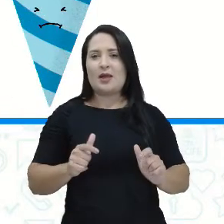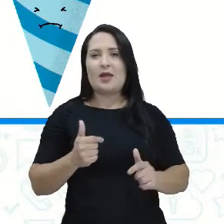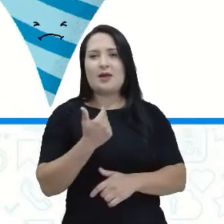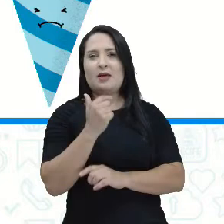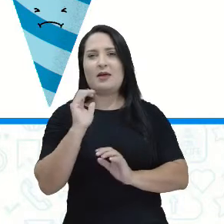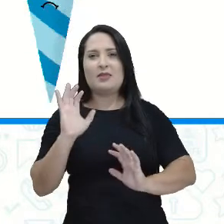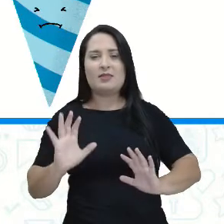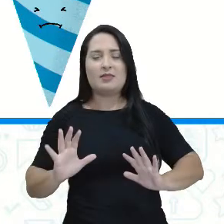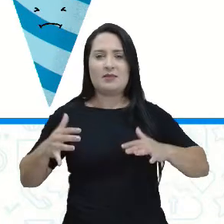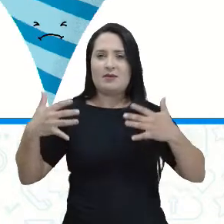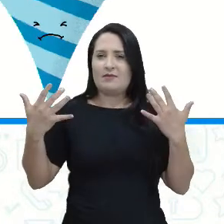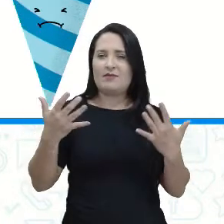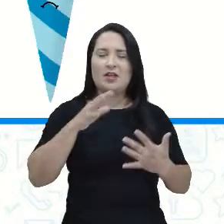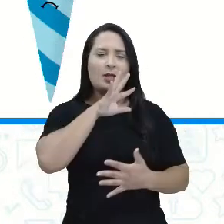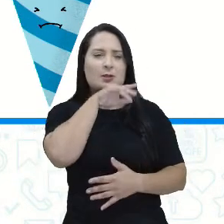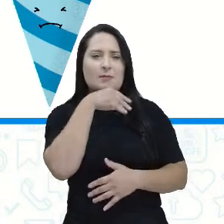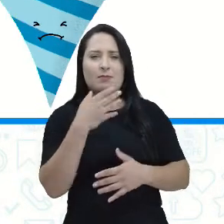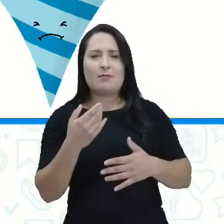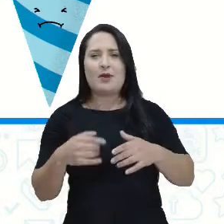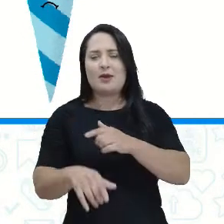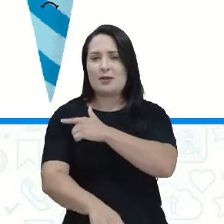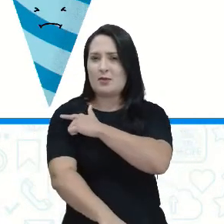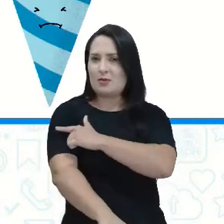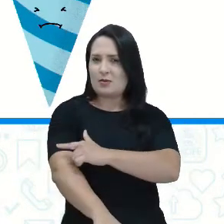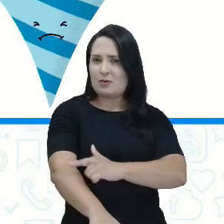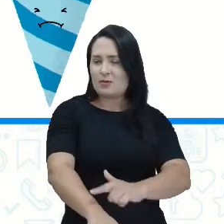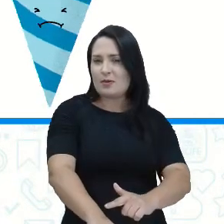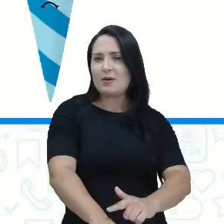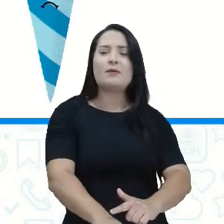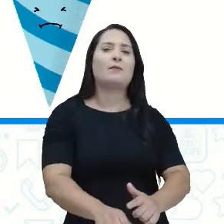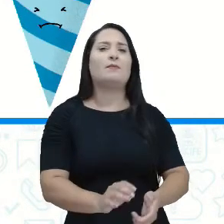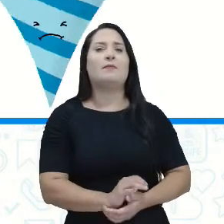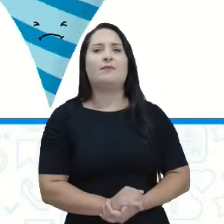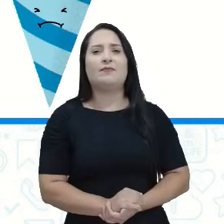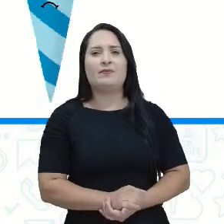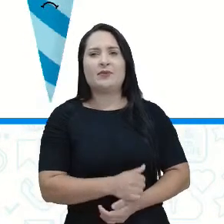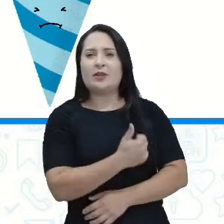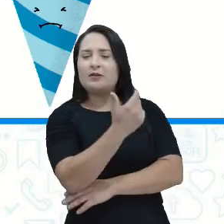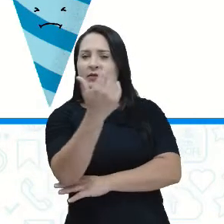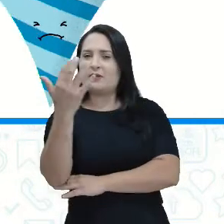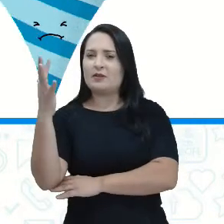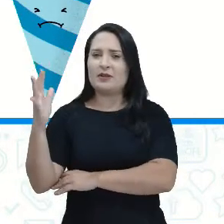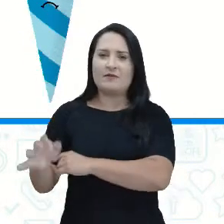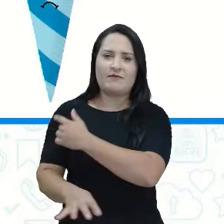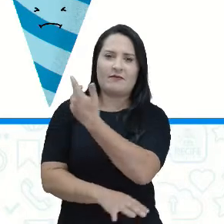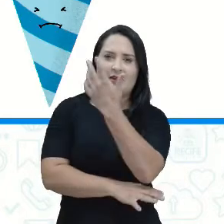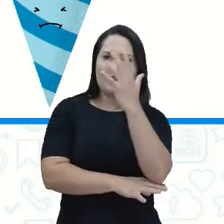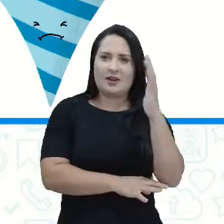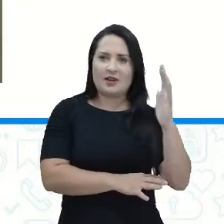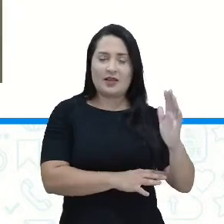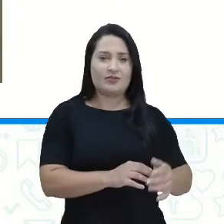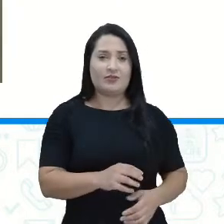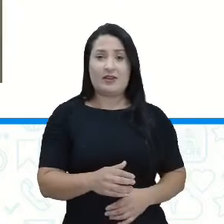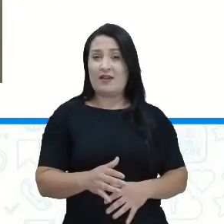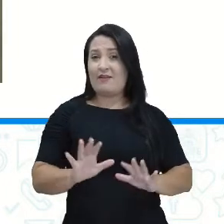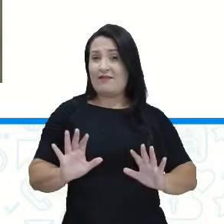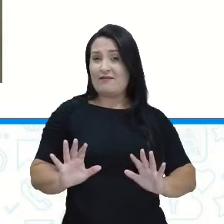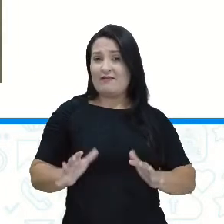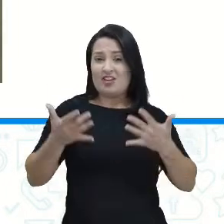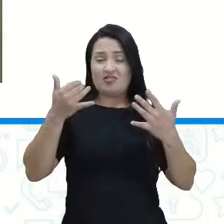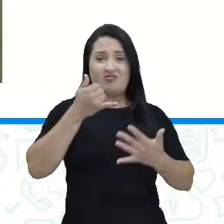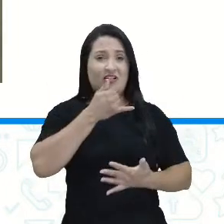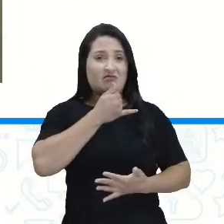domesticados, os animais da floresta, pois festa desanimada, esta galinha detesta.